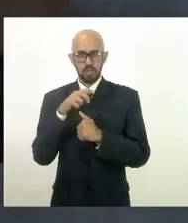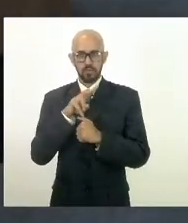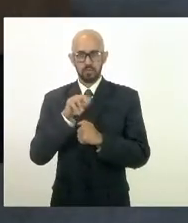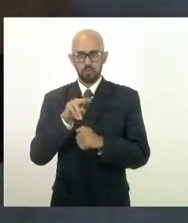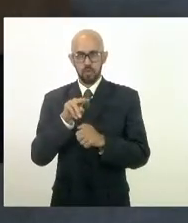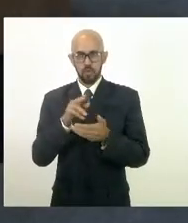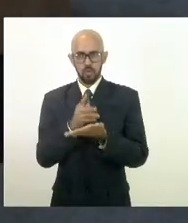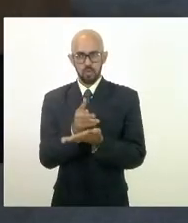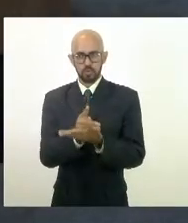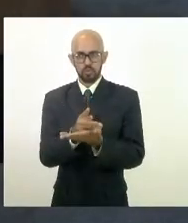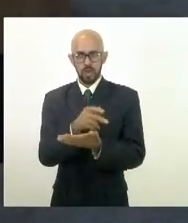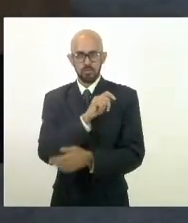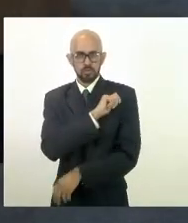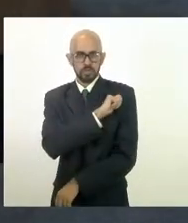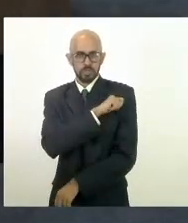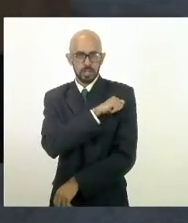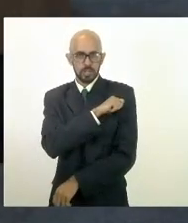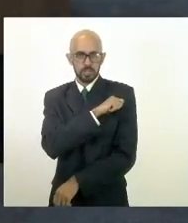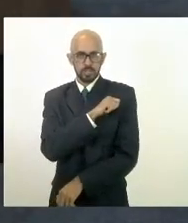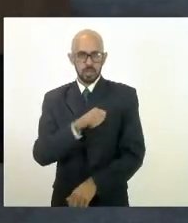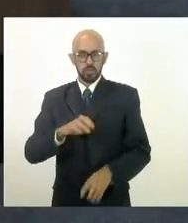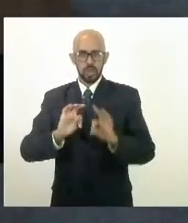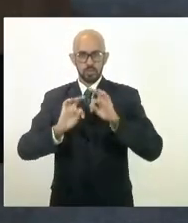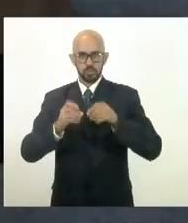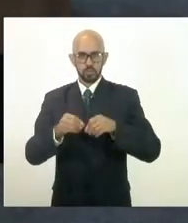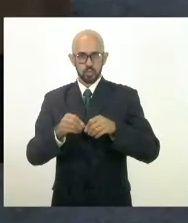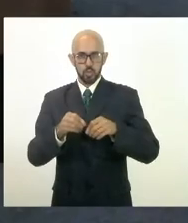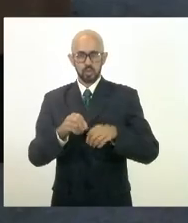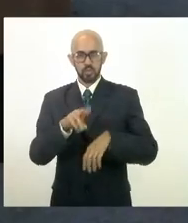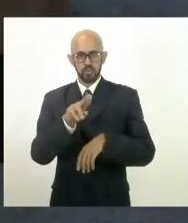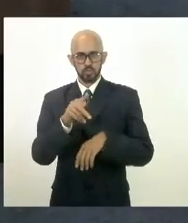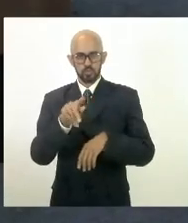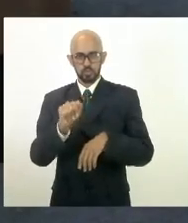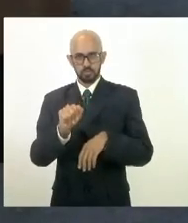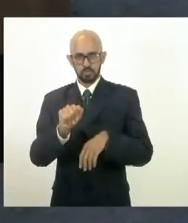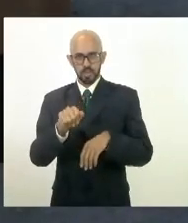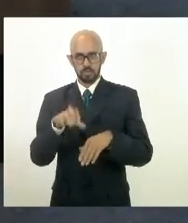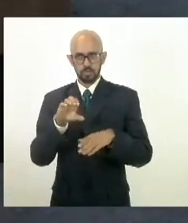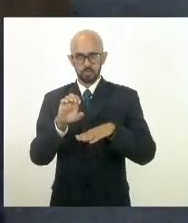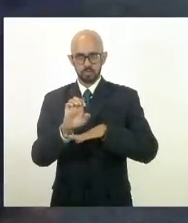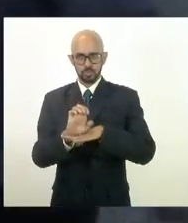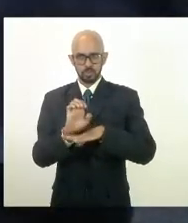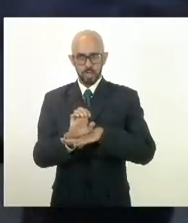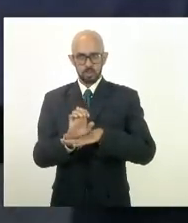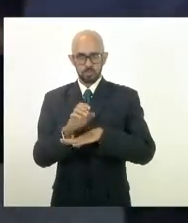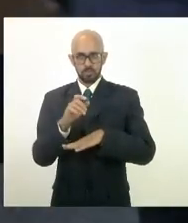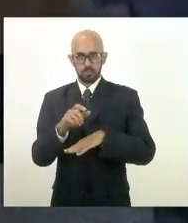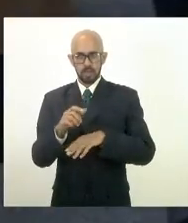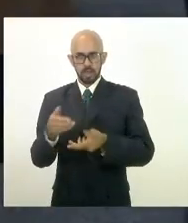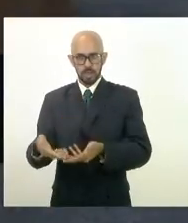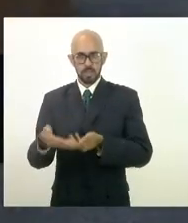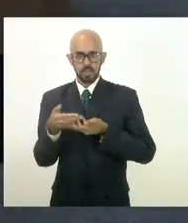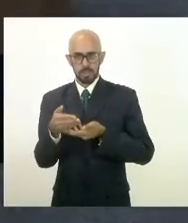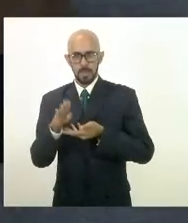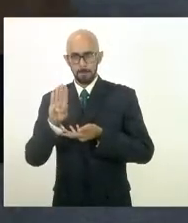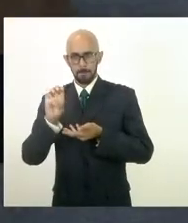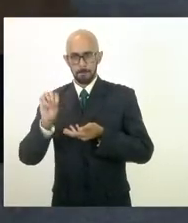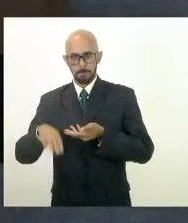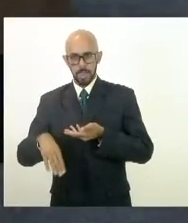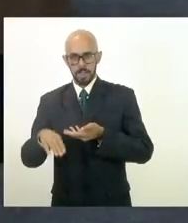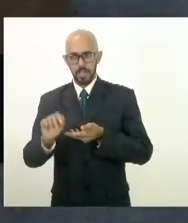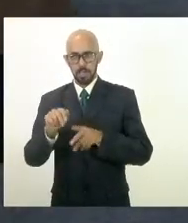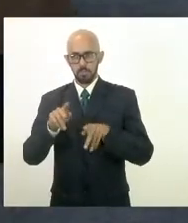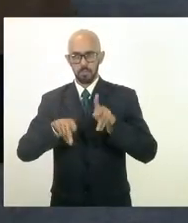as unidades do Estado de saúde para que possamos trazer um bem-estar à população. e queria fazer mais uma